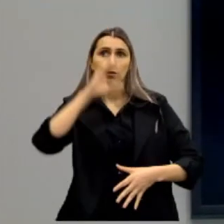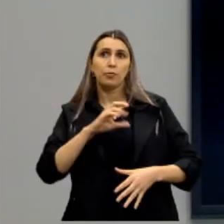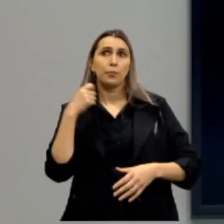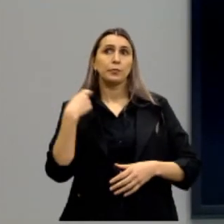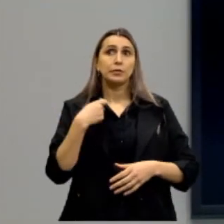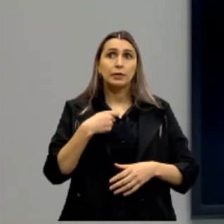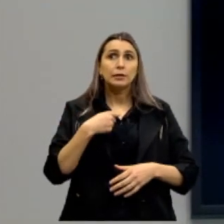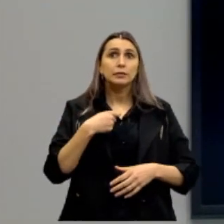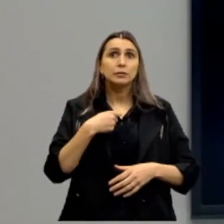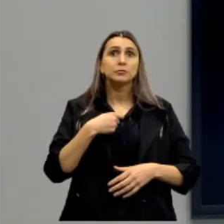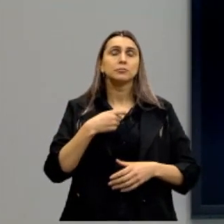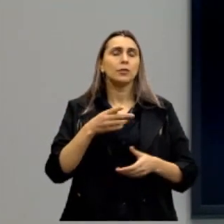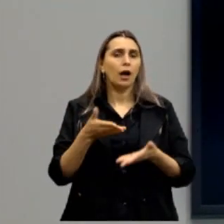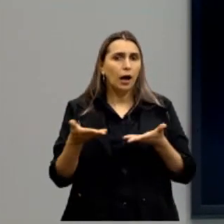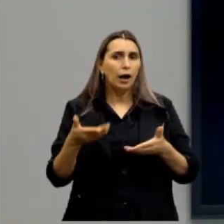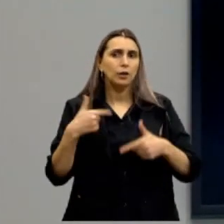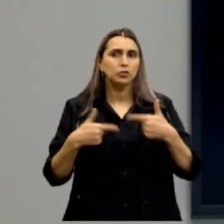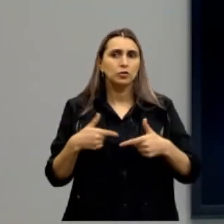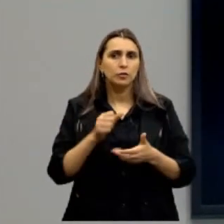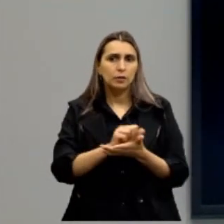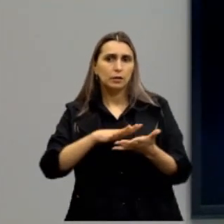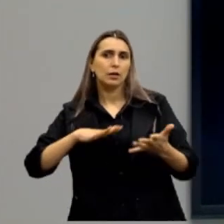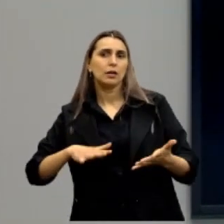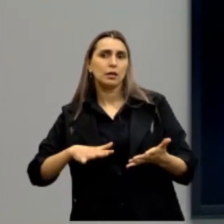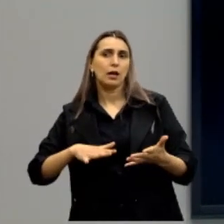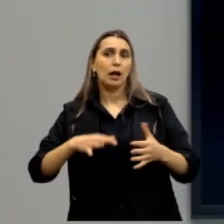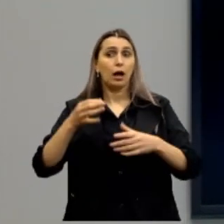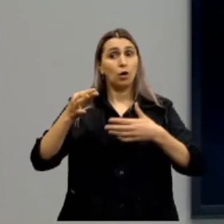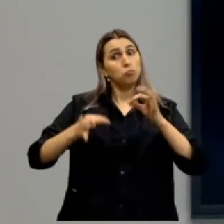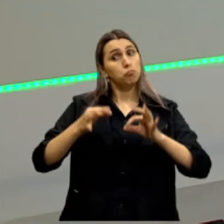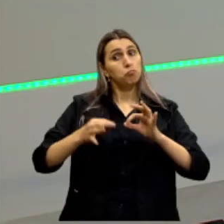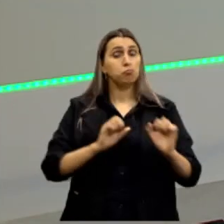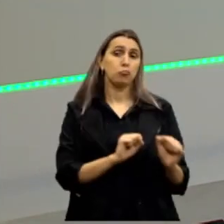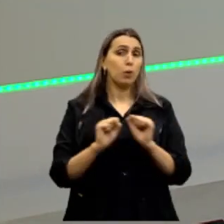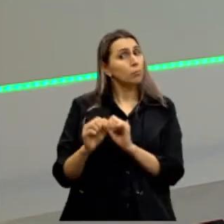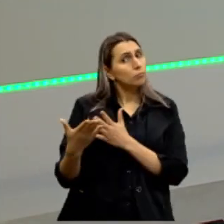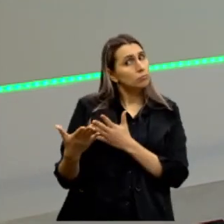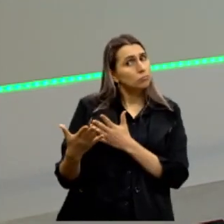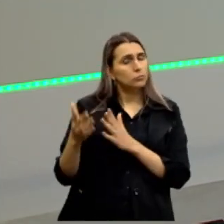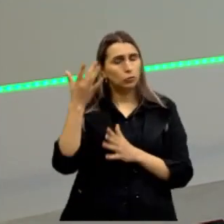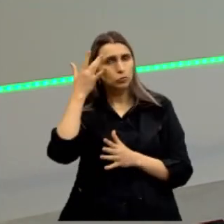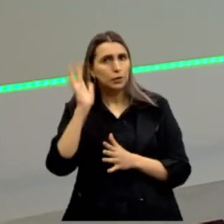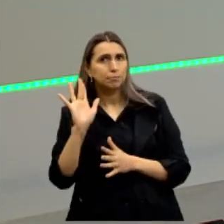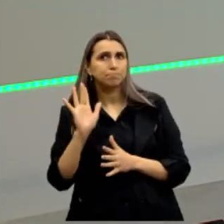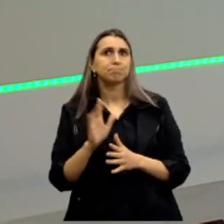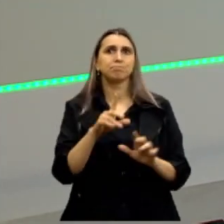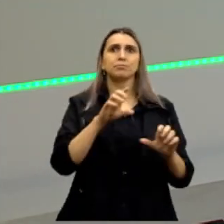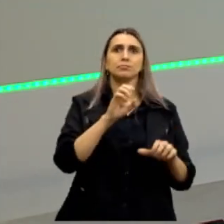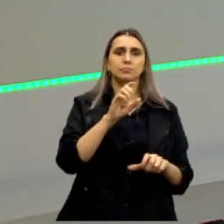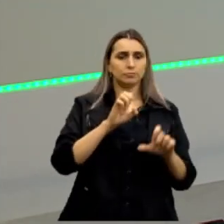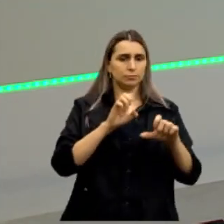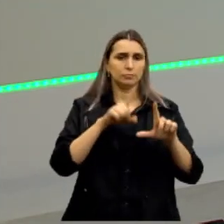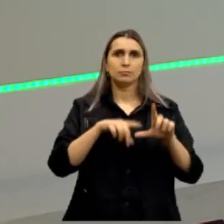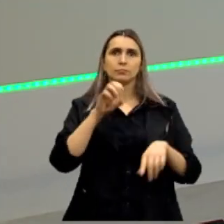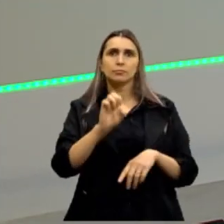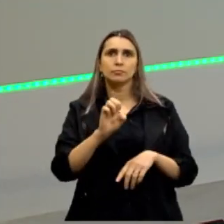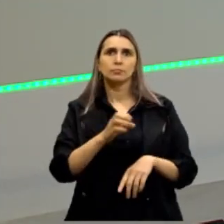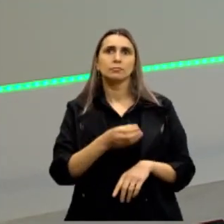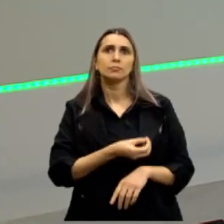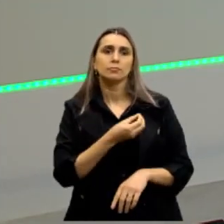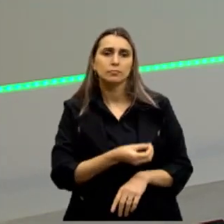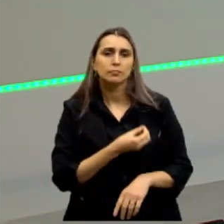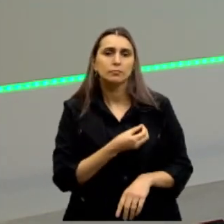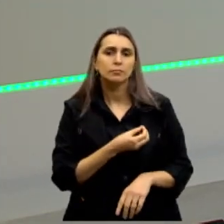deveria ser dedicado às atividades vinculadas aos tribunais? Pode até parecer, mas não sei se é. E letra E, vivida